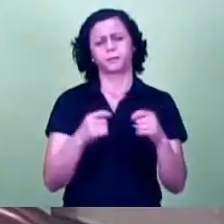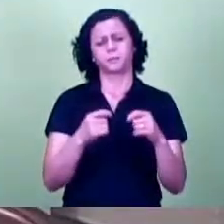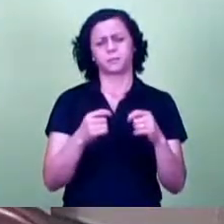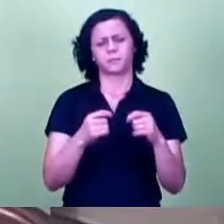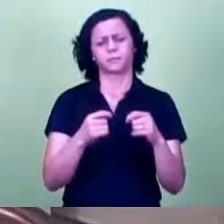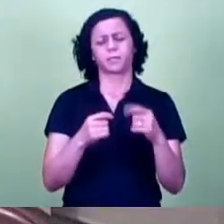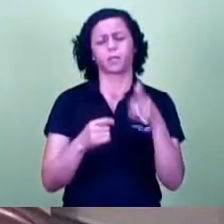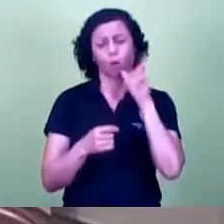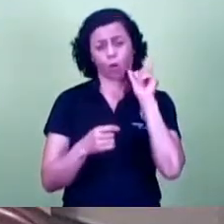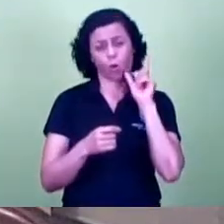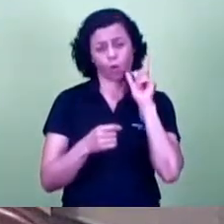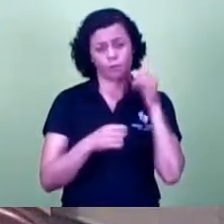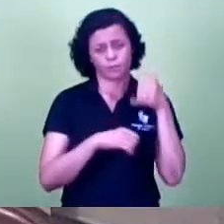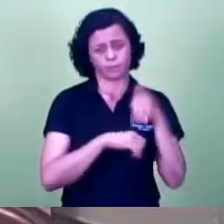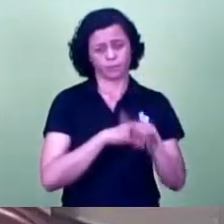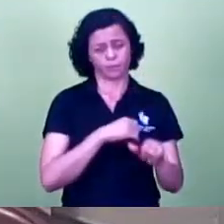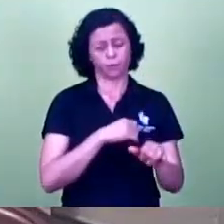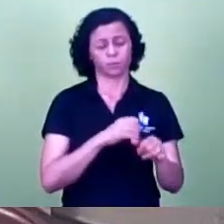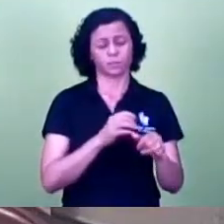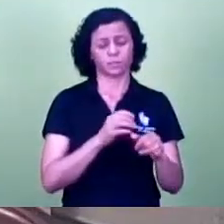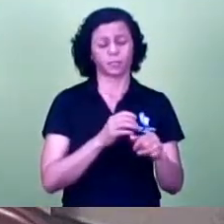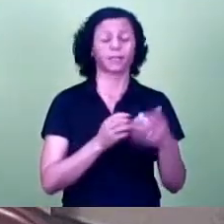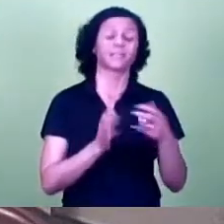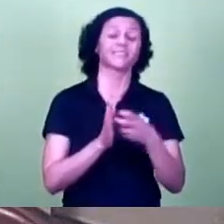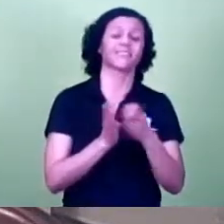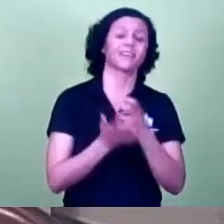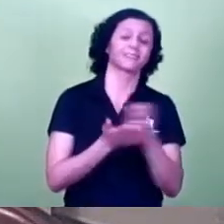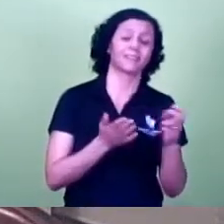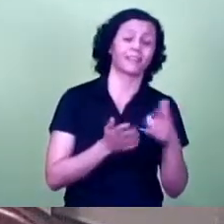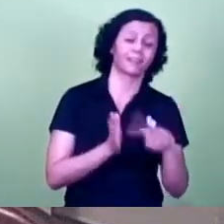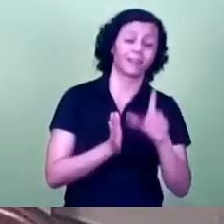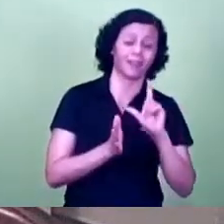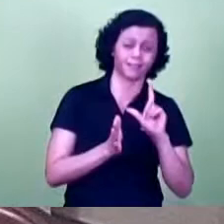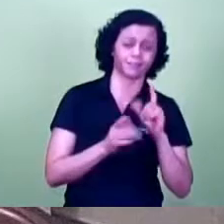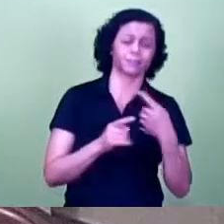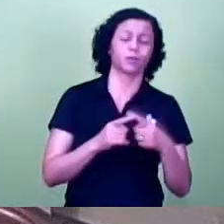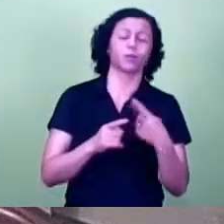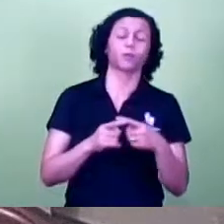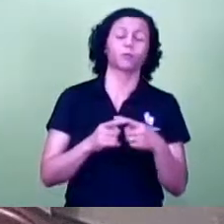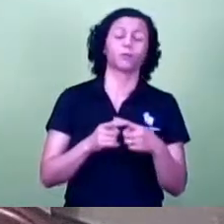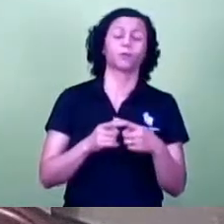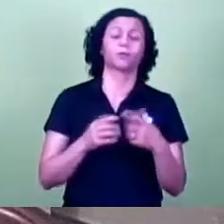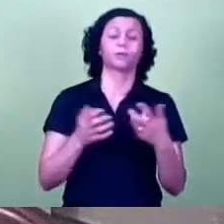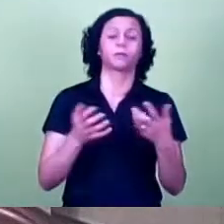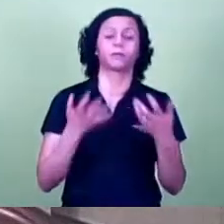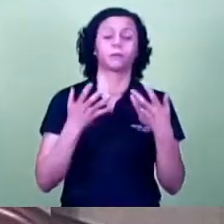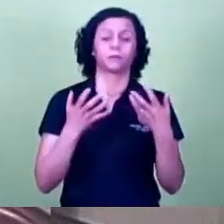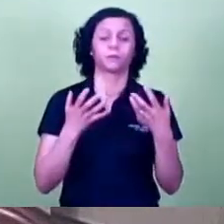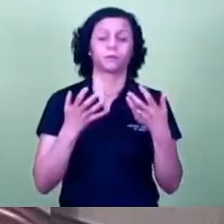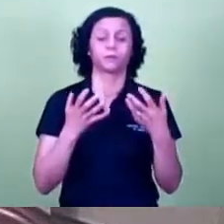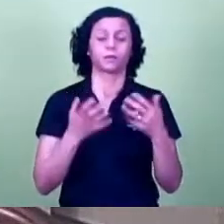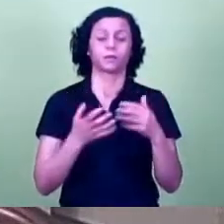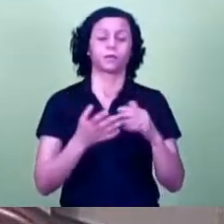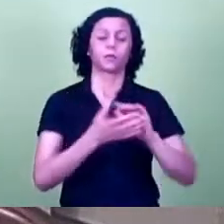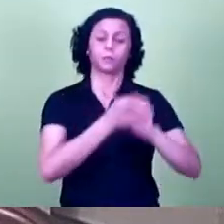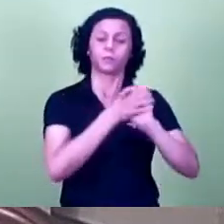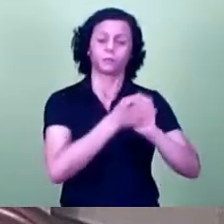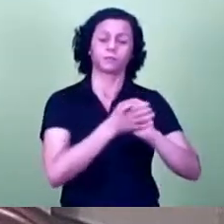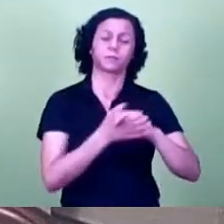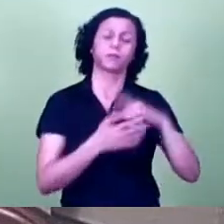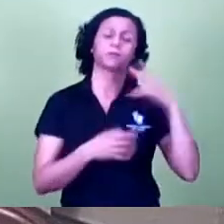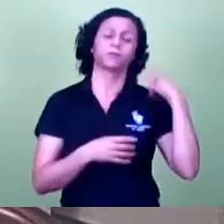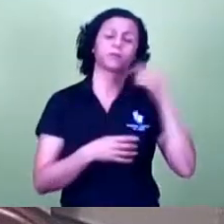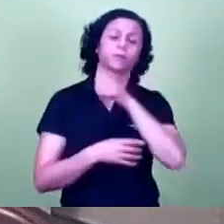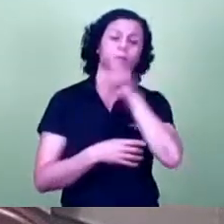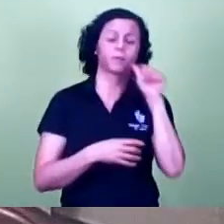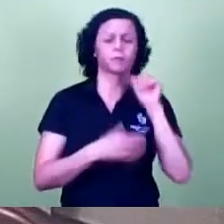presidente um pouco cedo e vi o trabalho dessa casa de forma especial vereador Sargento Mello sobre esse tema que nós estamos discutindo aqui sobre esse pregão né